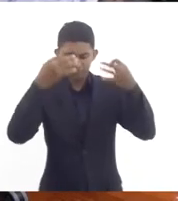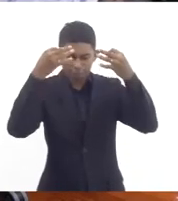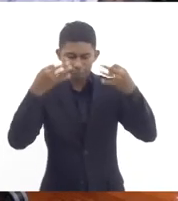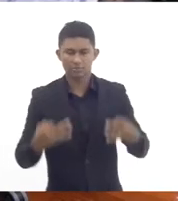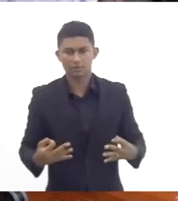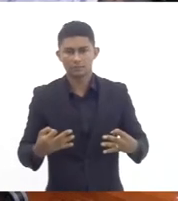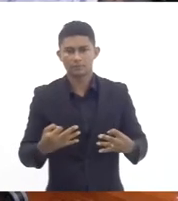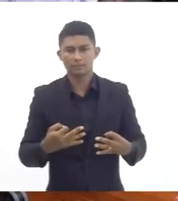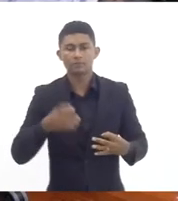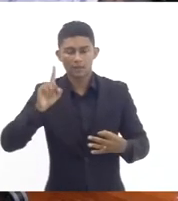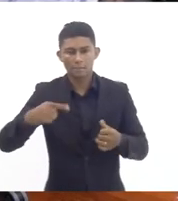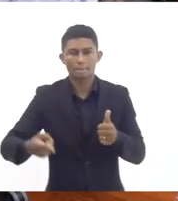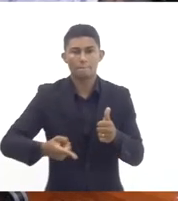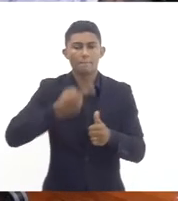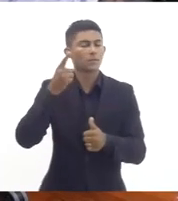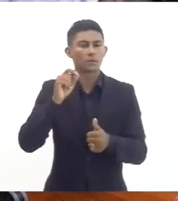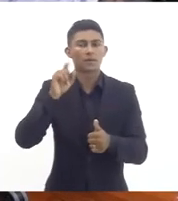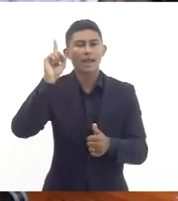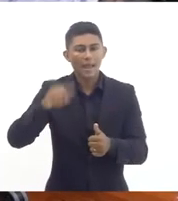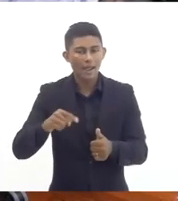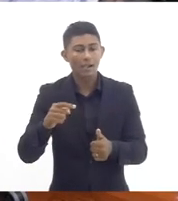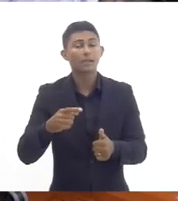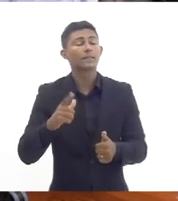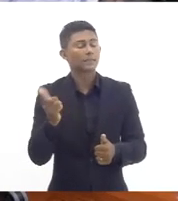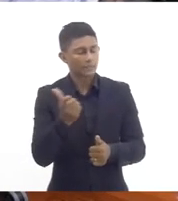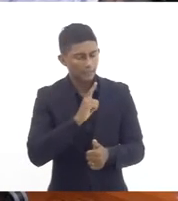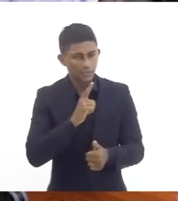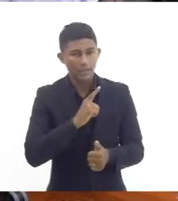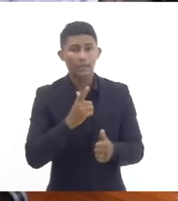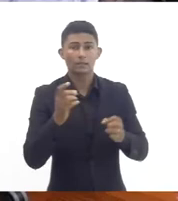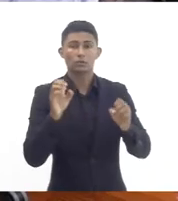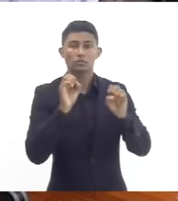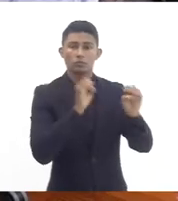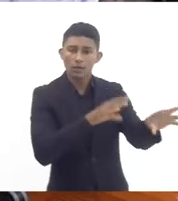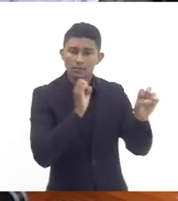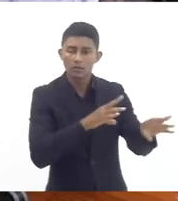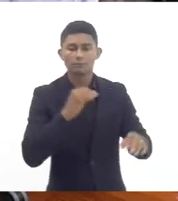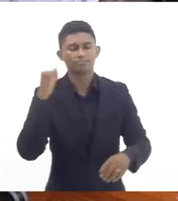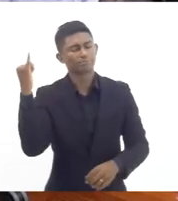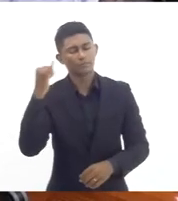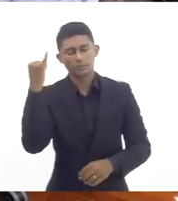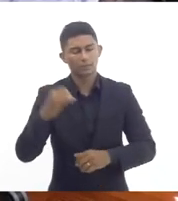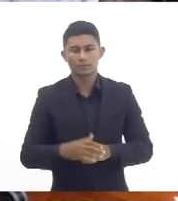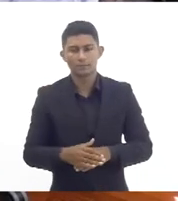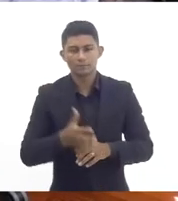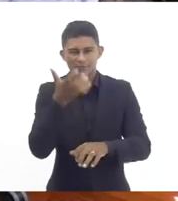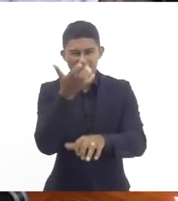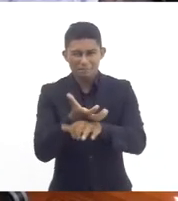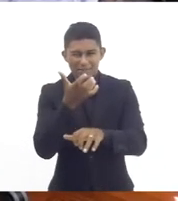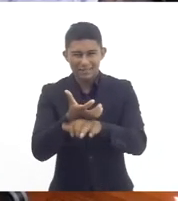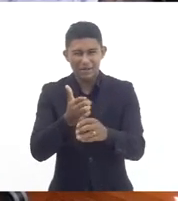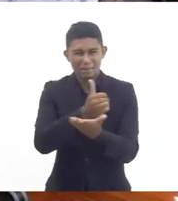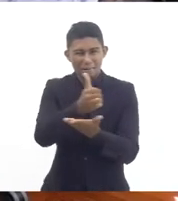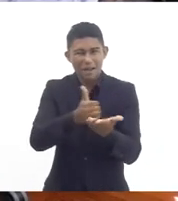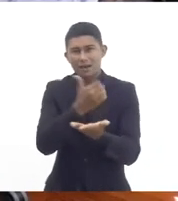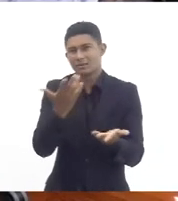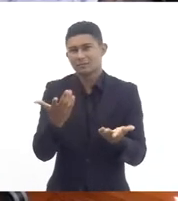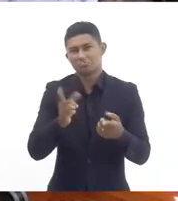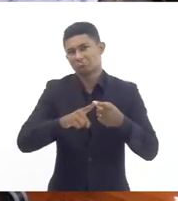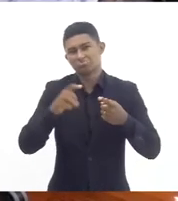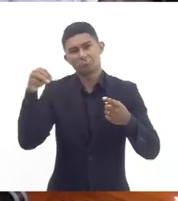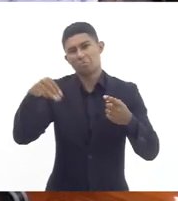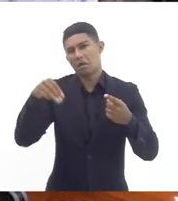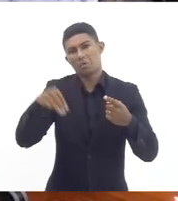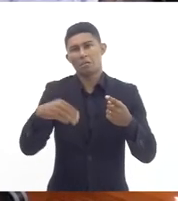primeiro direito que é o acesso nós não estamos nem falando da permanência o acesso através de disciplinas básicas como matemática por